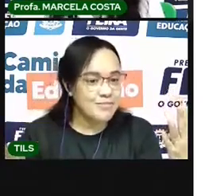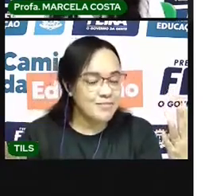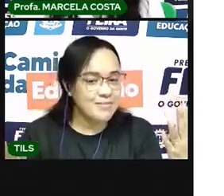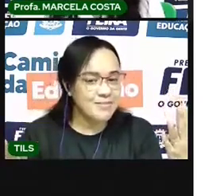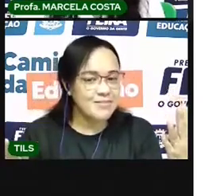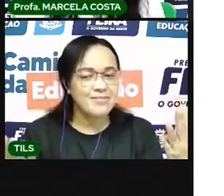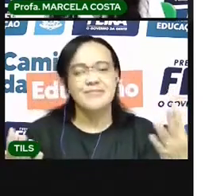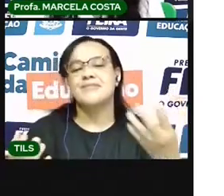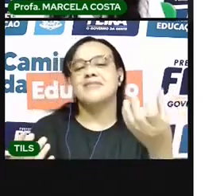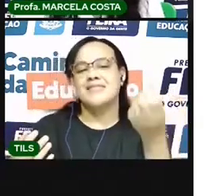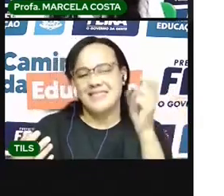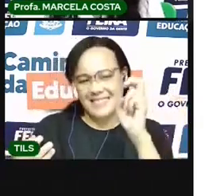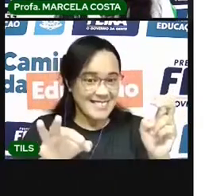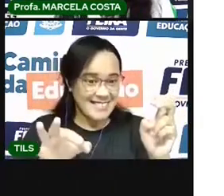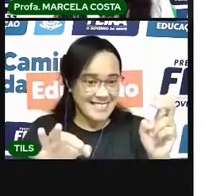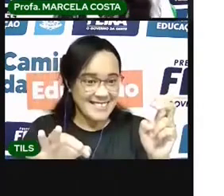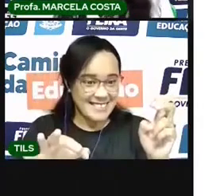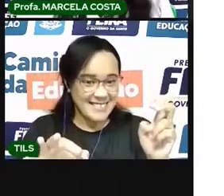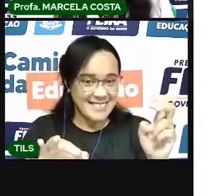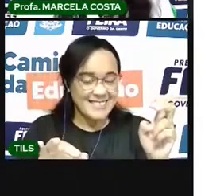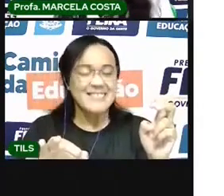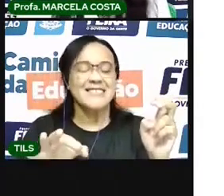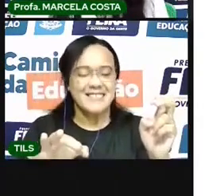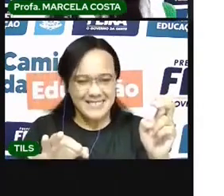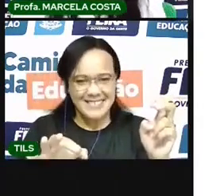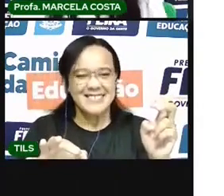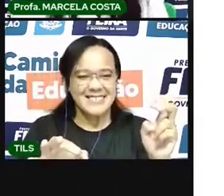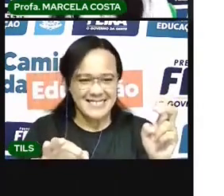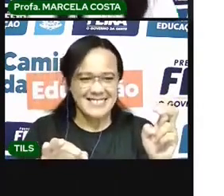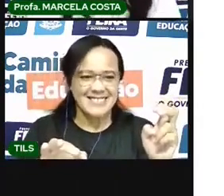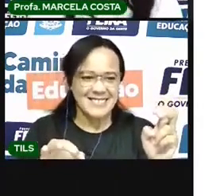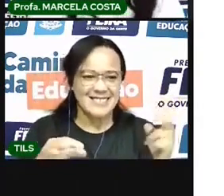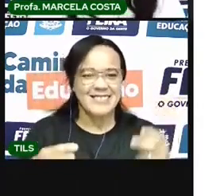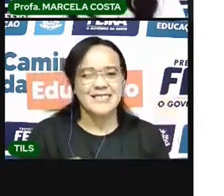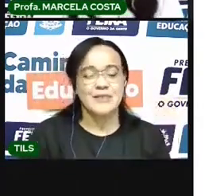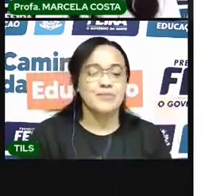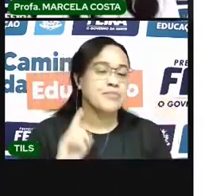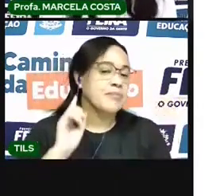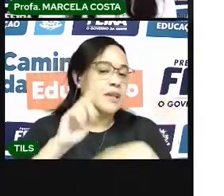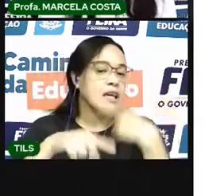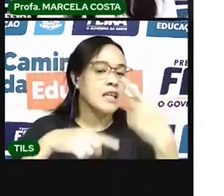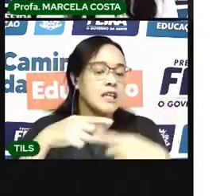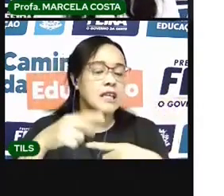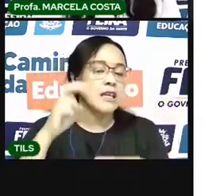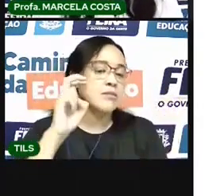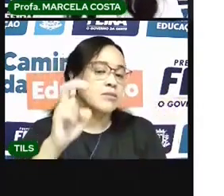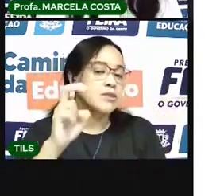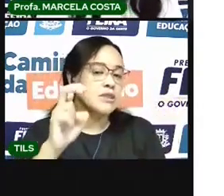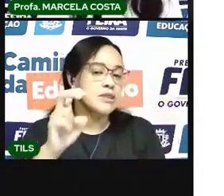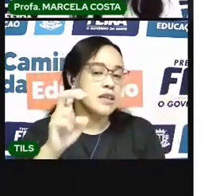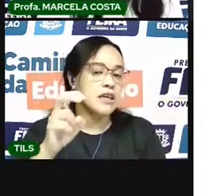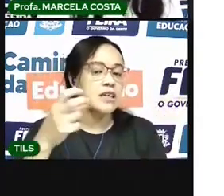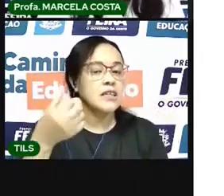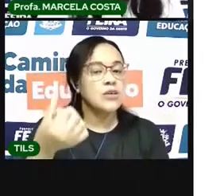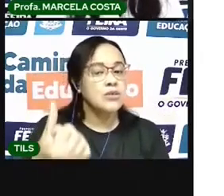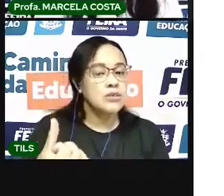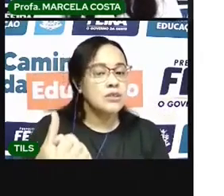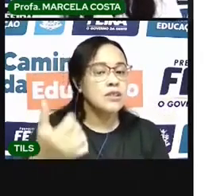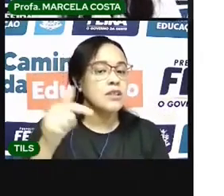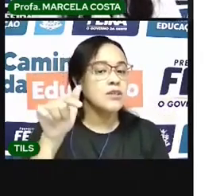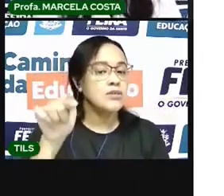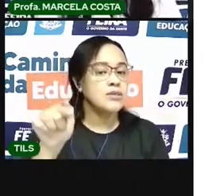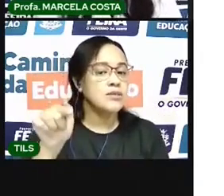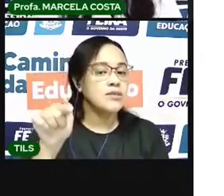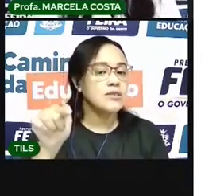O 5. Acertamos. E depois do 5. Vem o 6 ou o